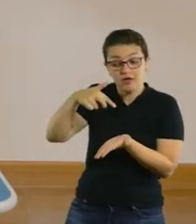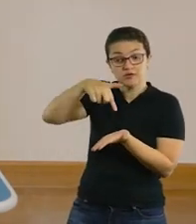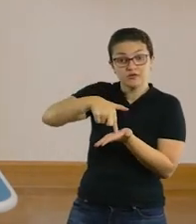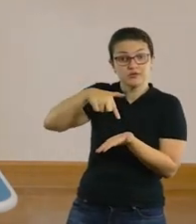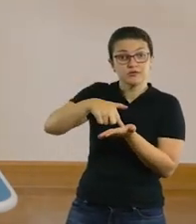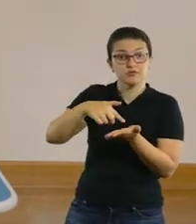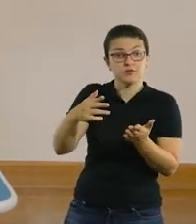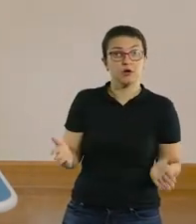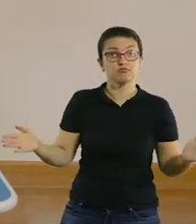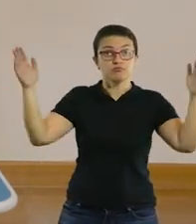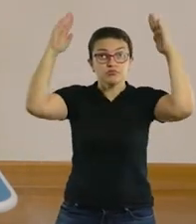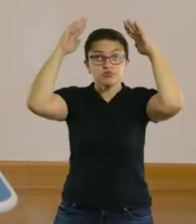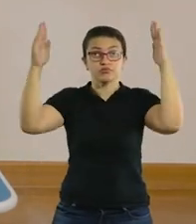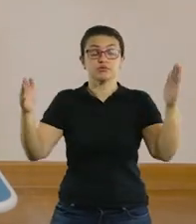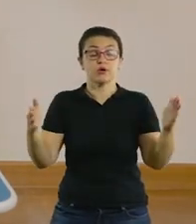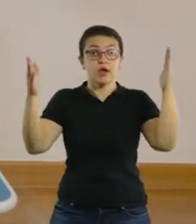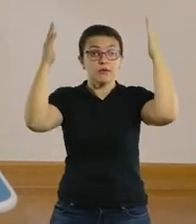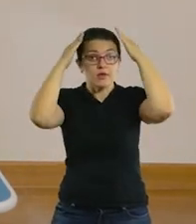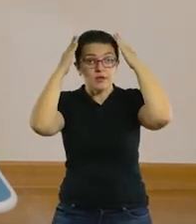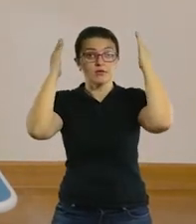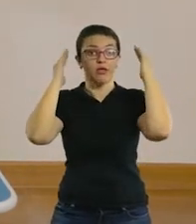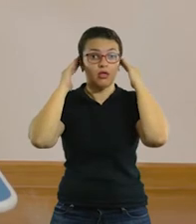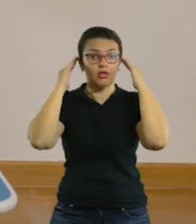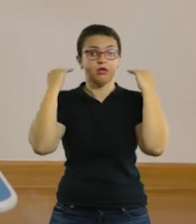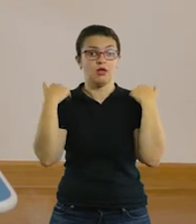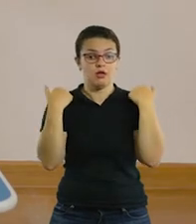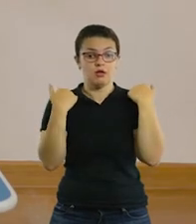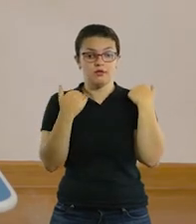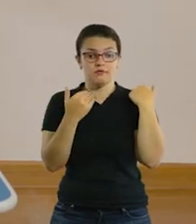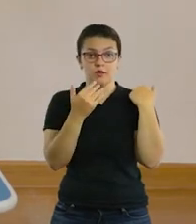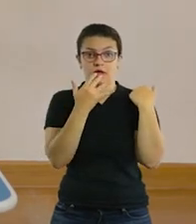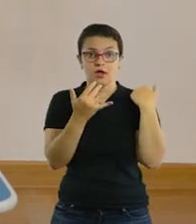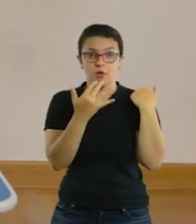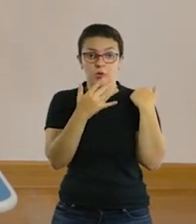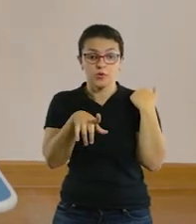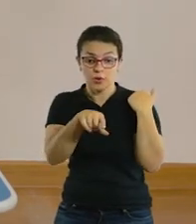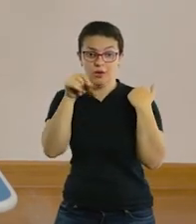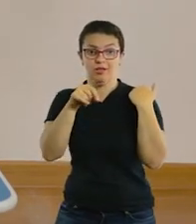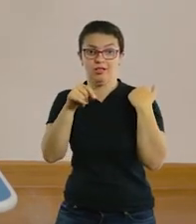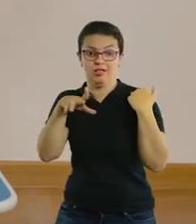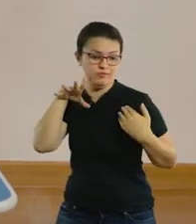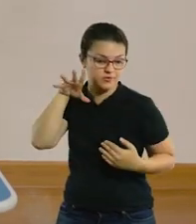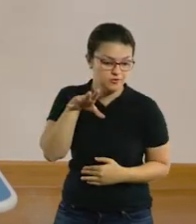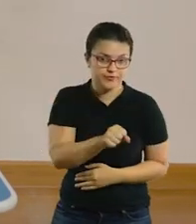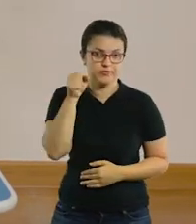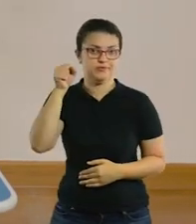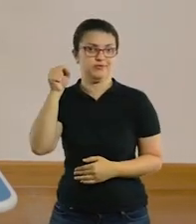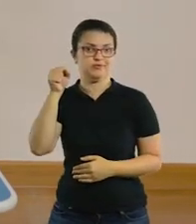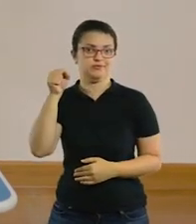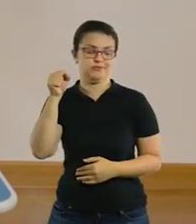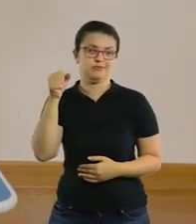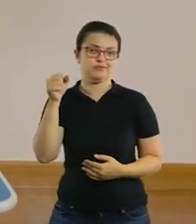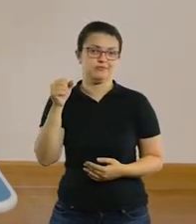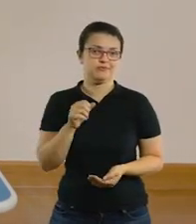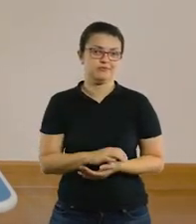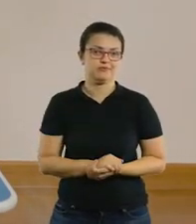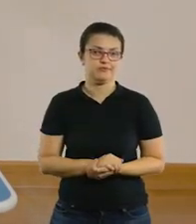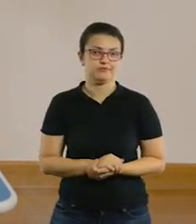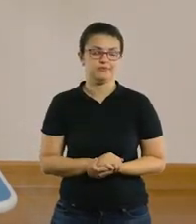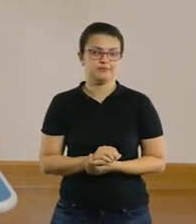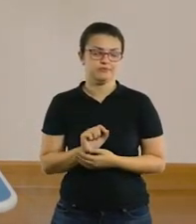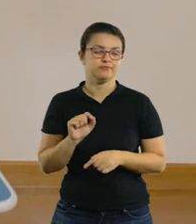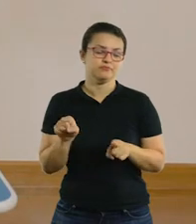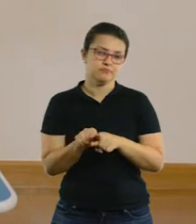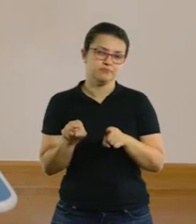faz dez polichinelos, mão na cabeça de novo. E fala uma cor rapidamente, ele vai ter que saber onde a cor está e pegar, tá bom?